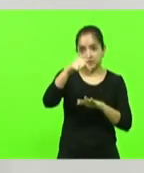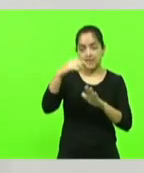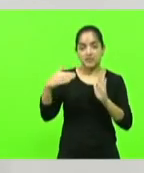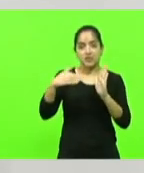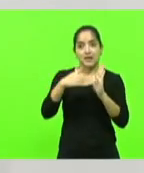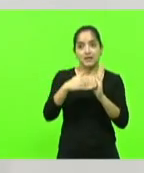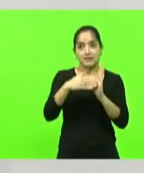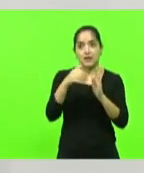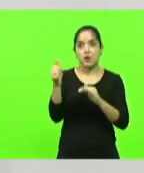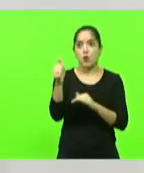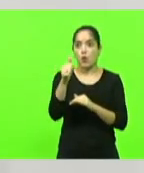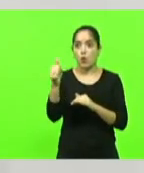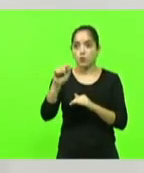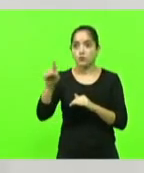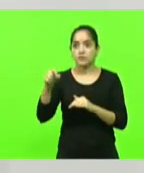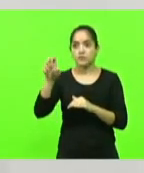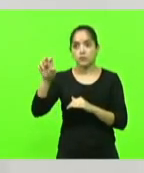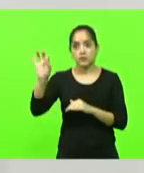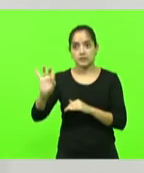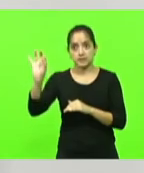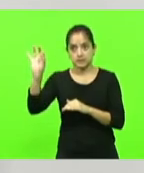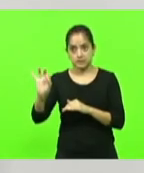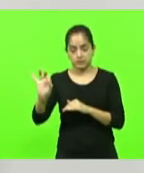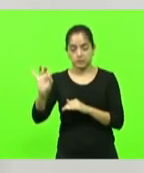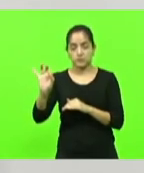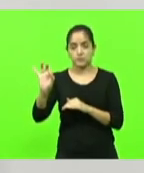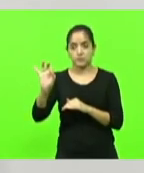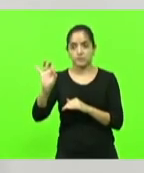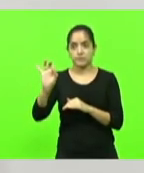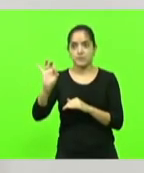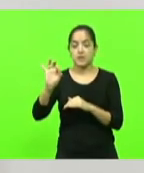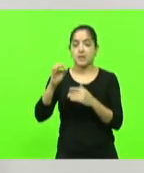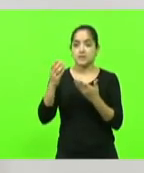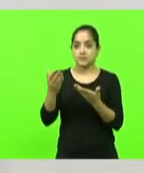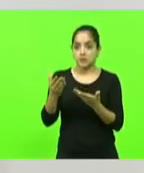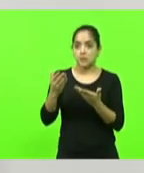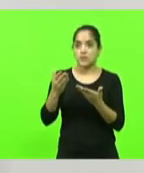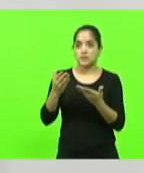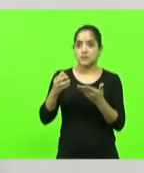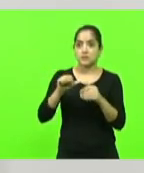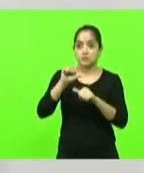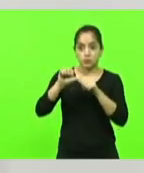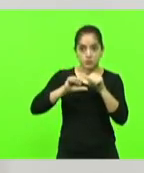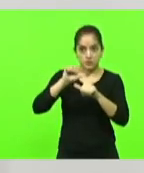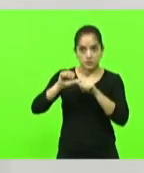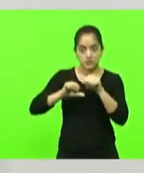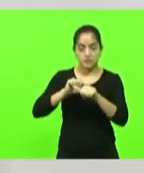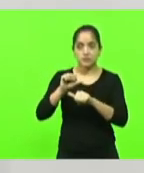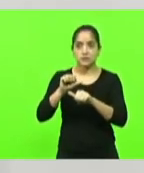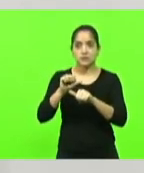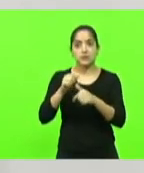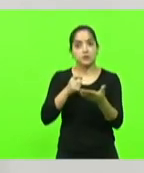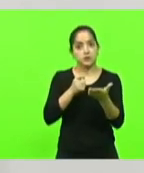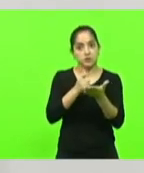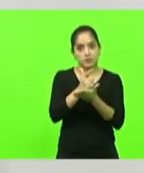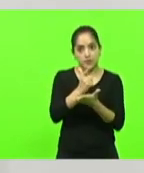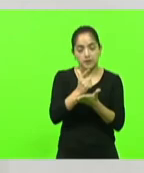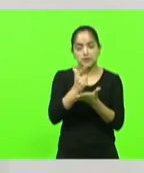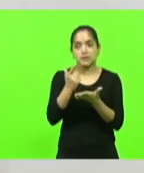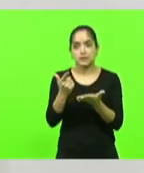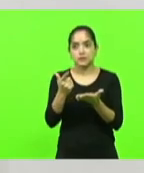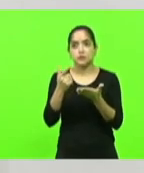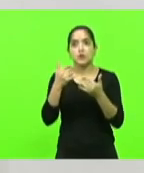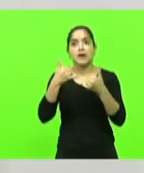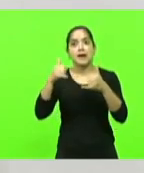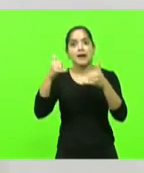,5% 11,5% são esses reajustes que vão validar que nós estamos pagando aquela energia